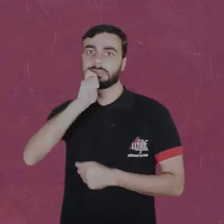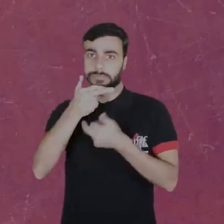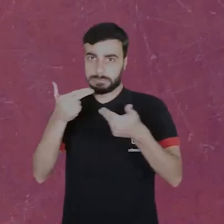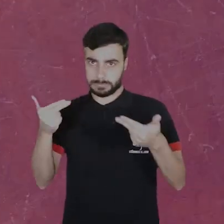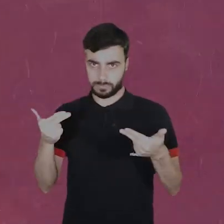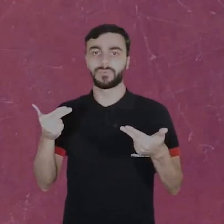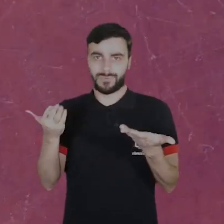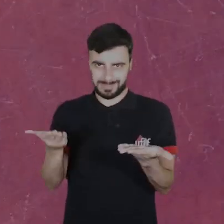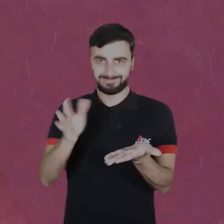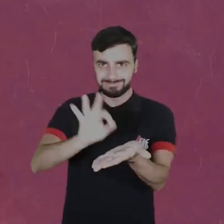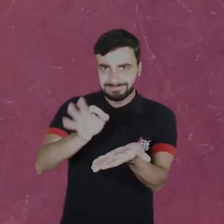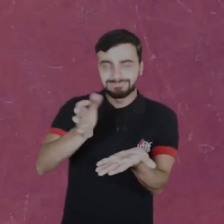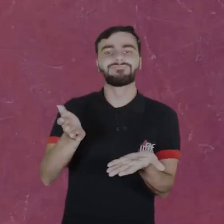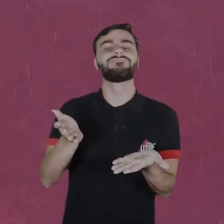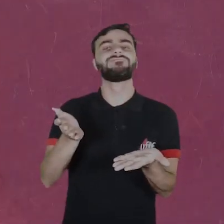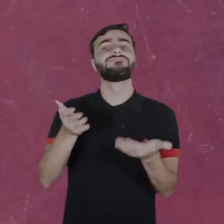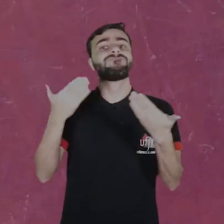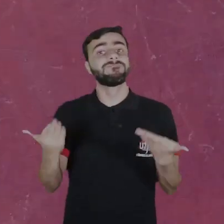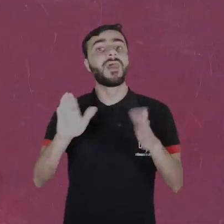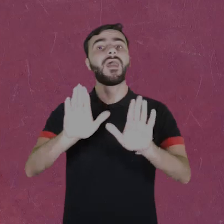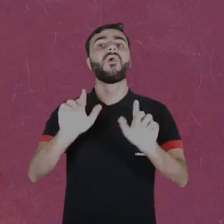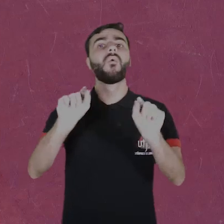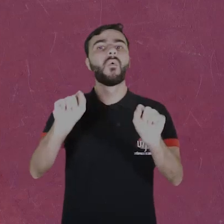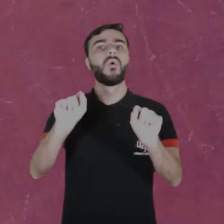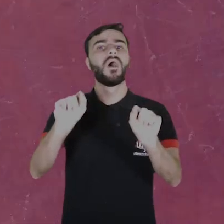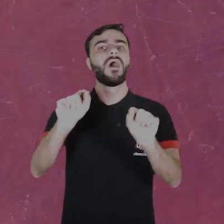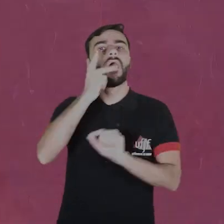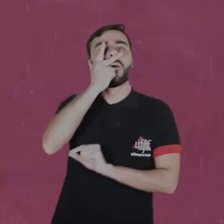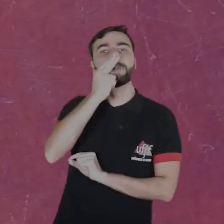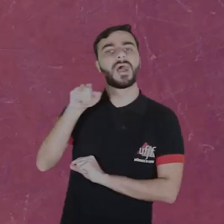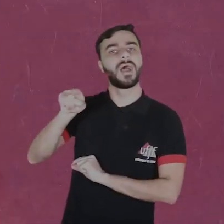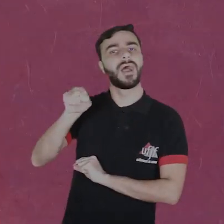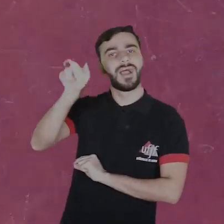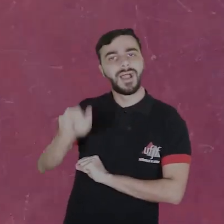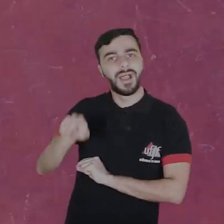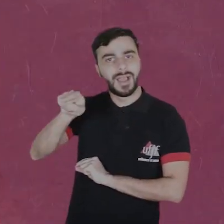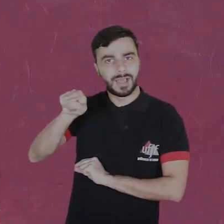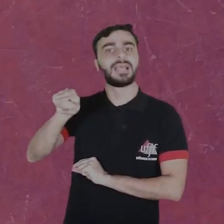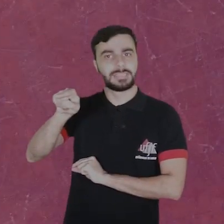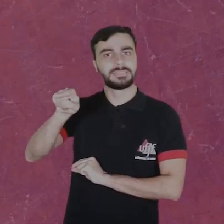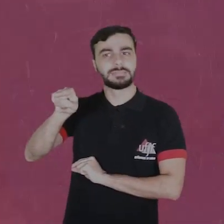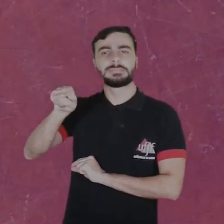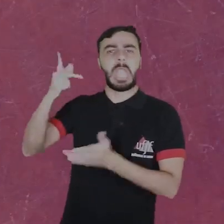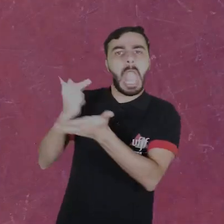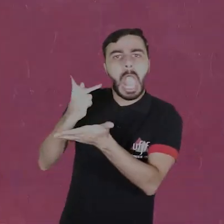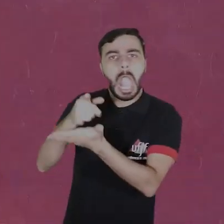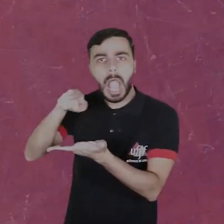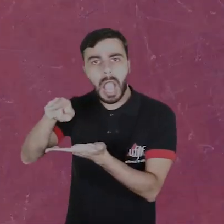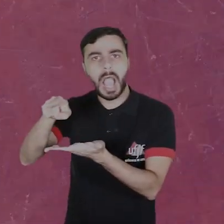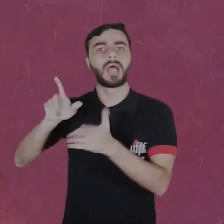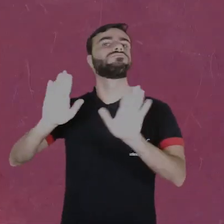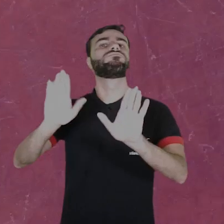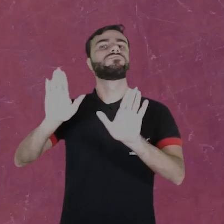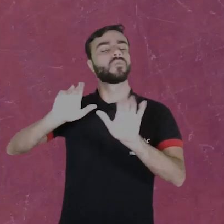e que ao invés dele ter a ação do Estado como punição, ele tenha